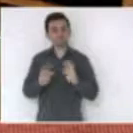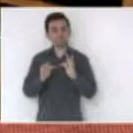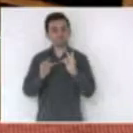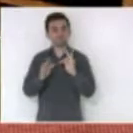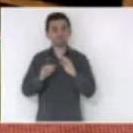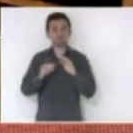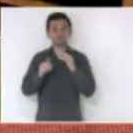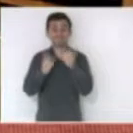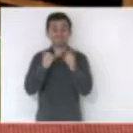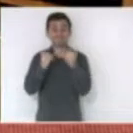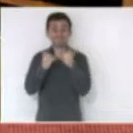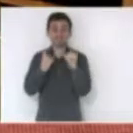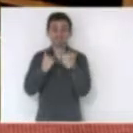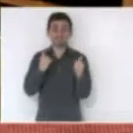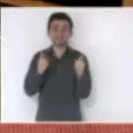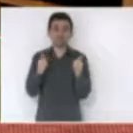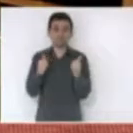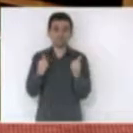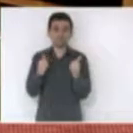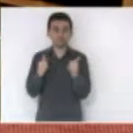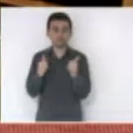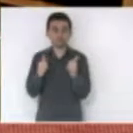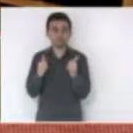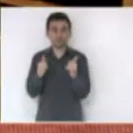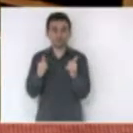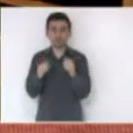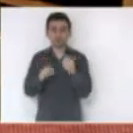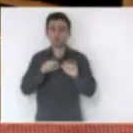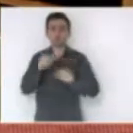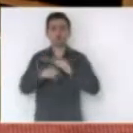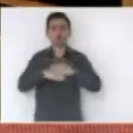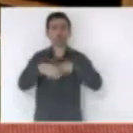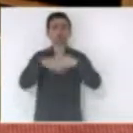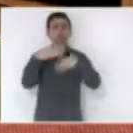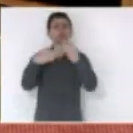de distribuição de energia então subentende-se por modernização